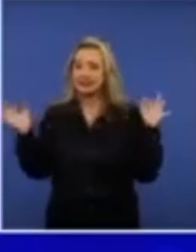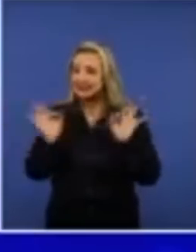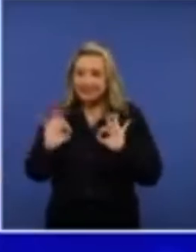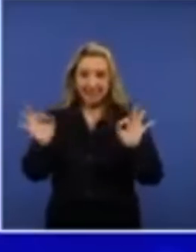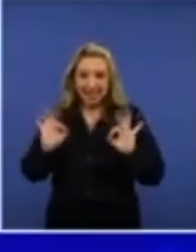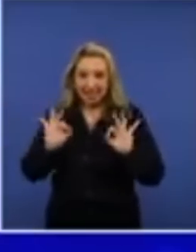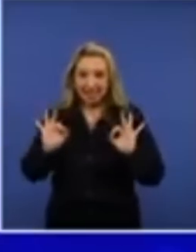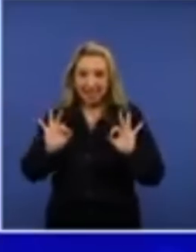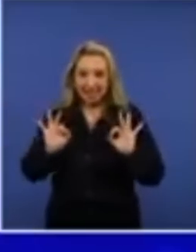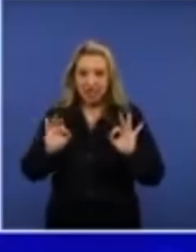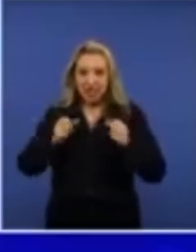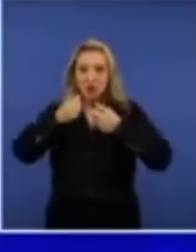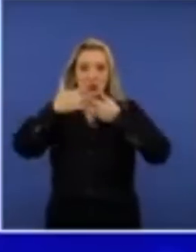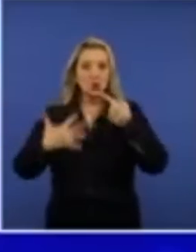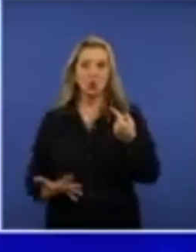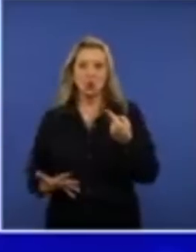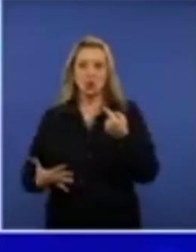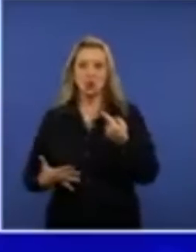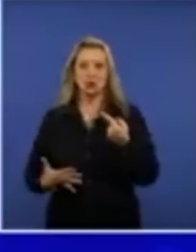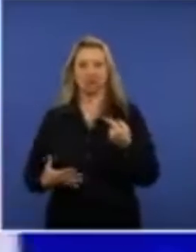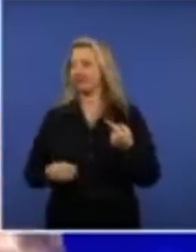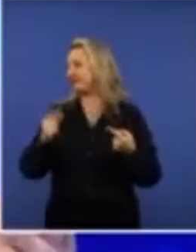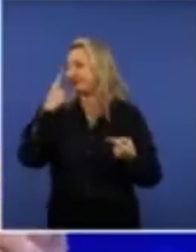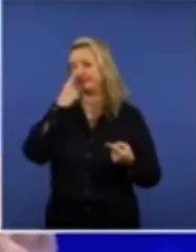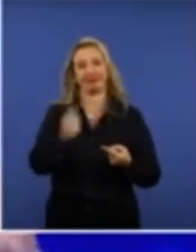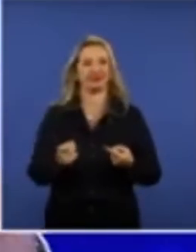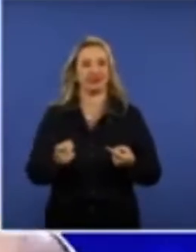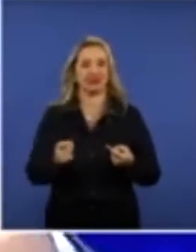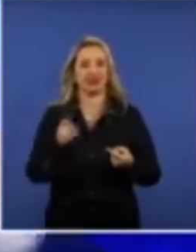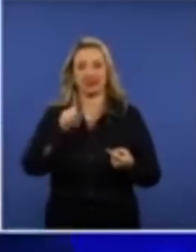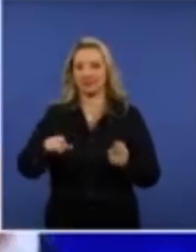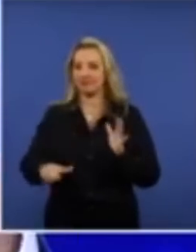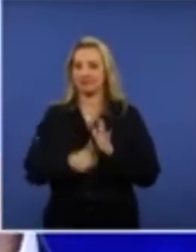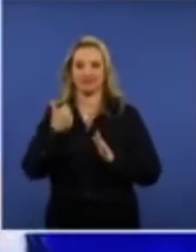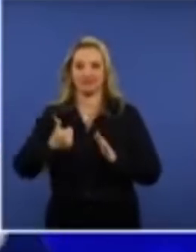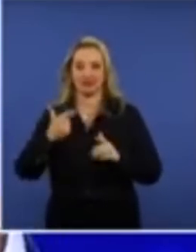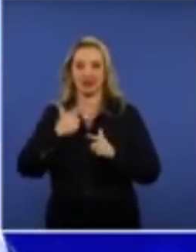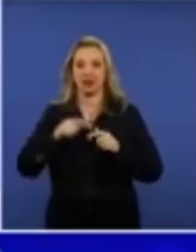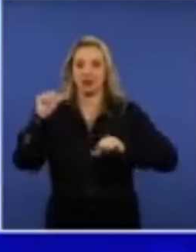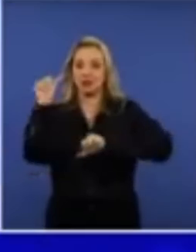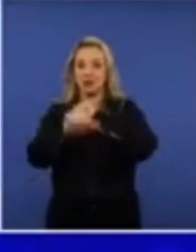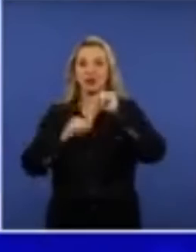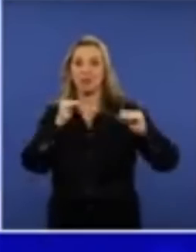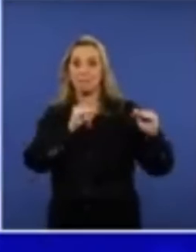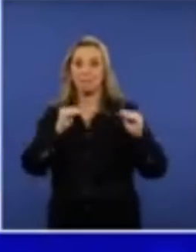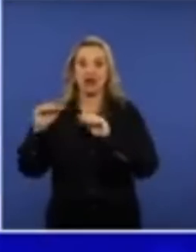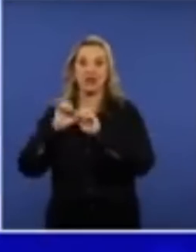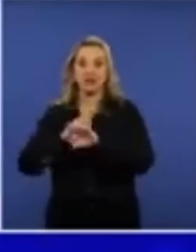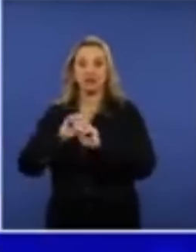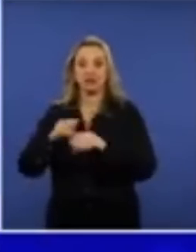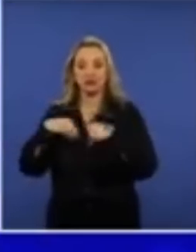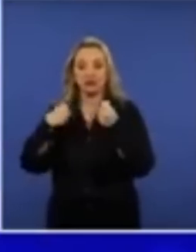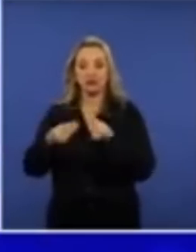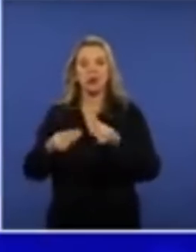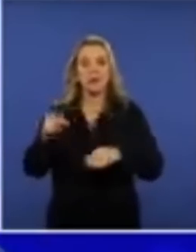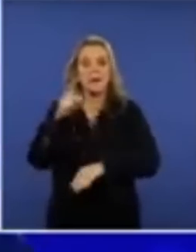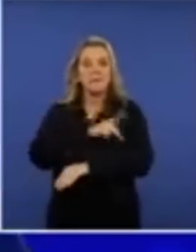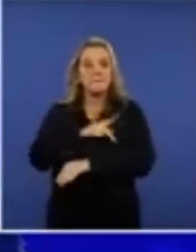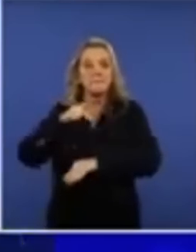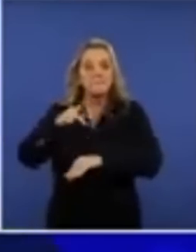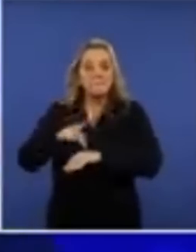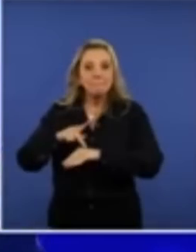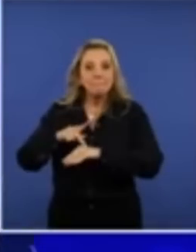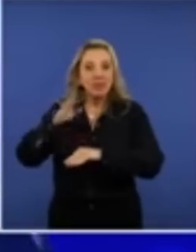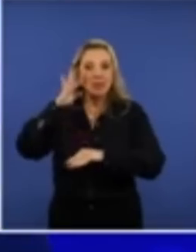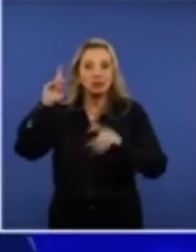em tempos de Google. Isso é puro lixo. Essa é a primeira grande questão, mudar o padrão de educação para oferecer uma pedagogia da